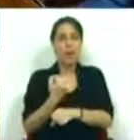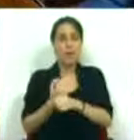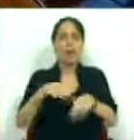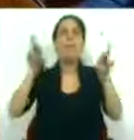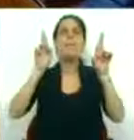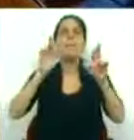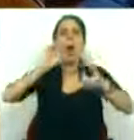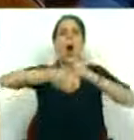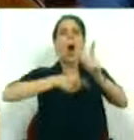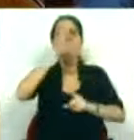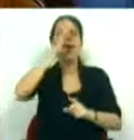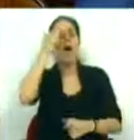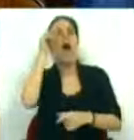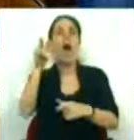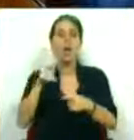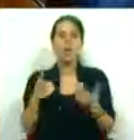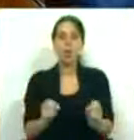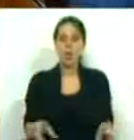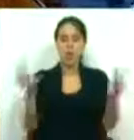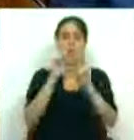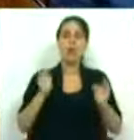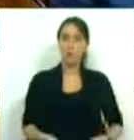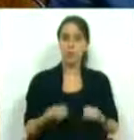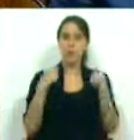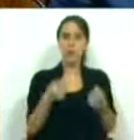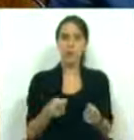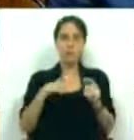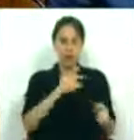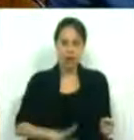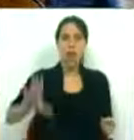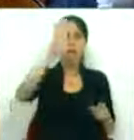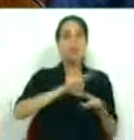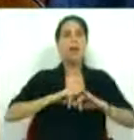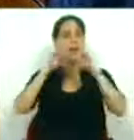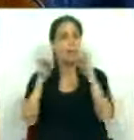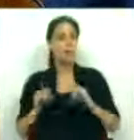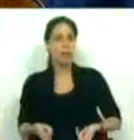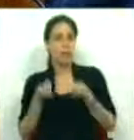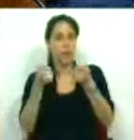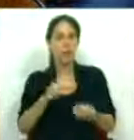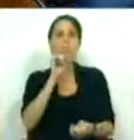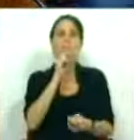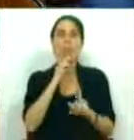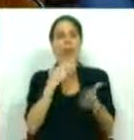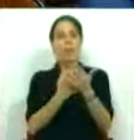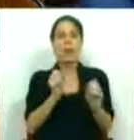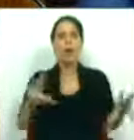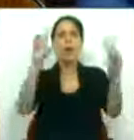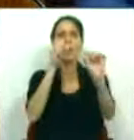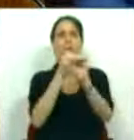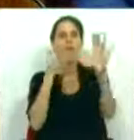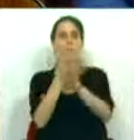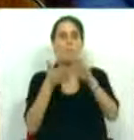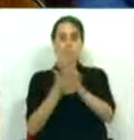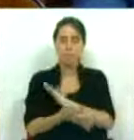perspectivas tem o Governo relativamente a novos investimentos nacionais e internacionais que permitam gerar novos